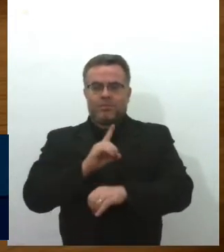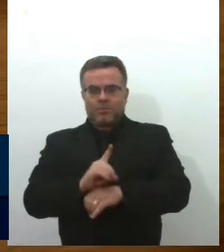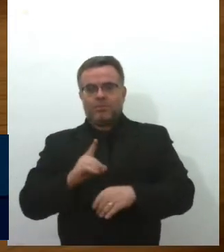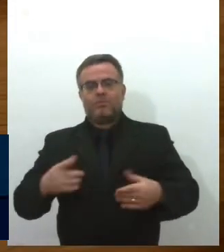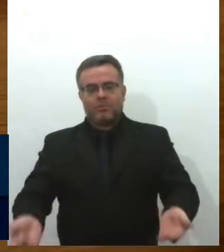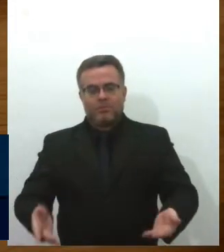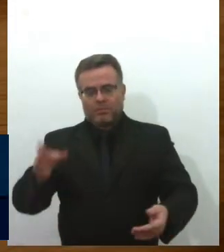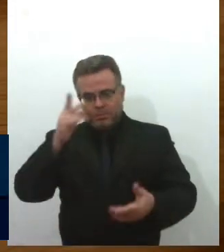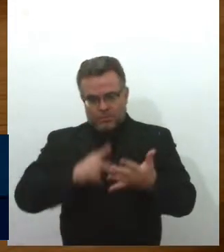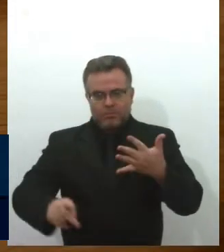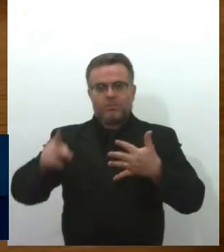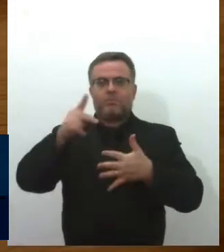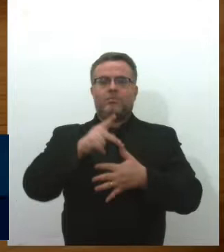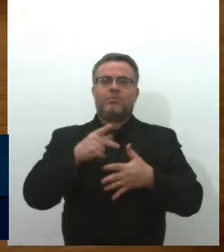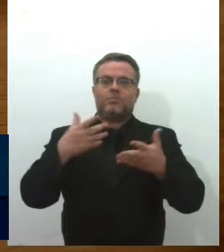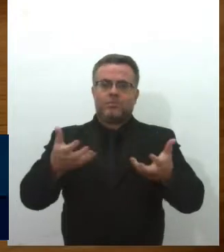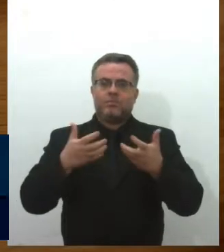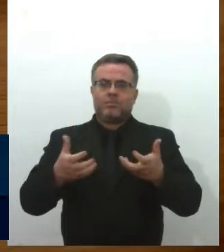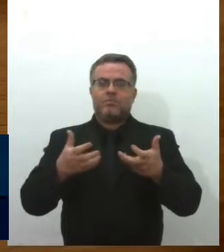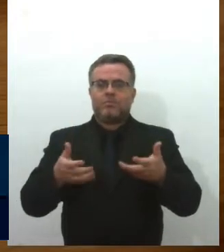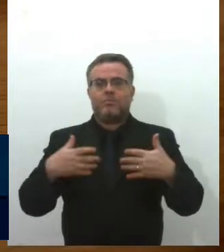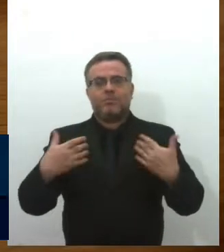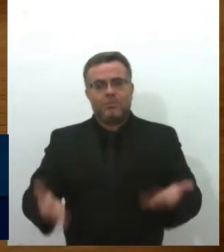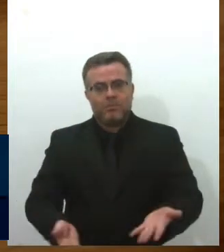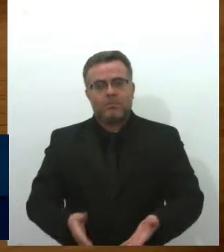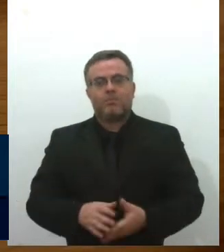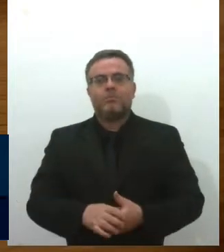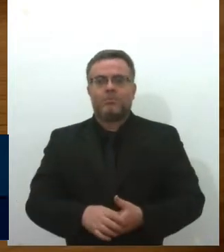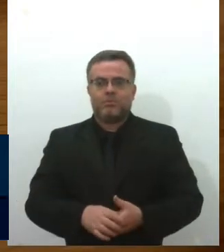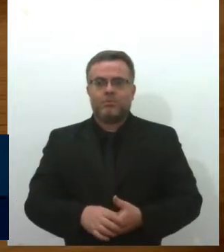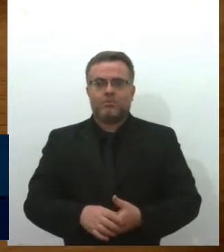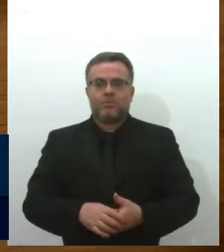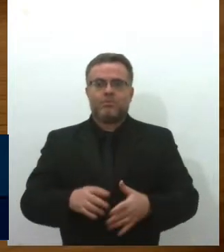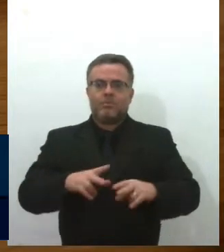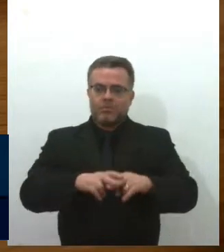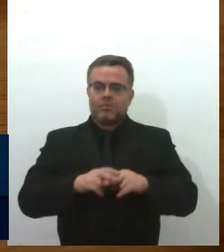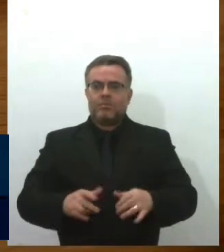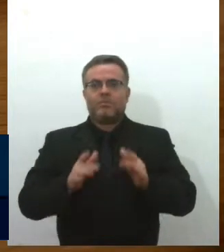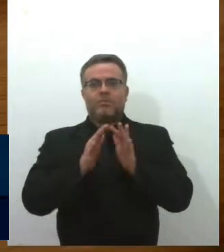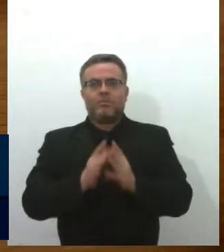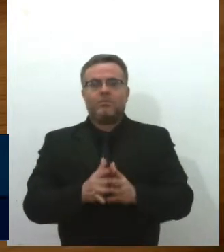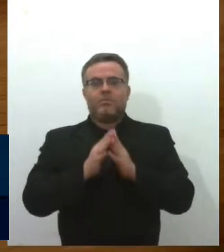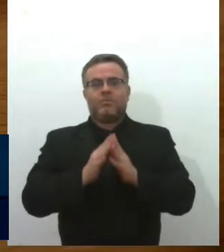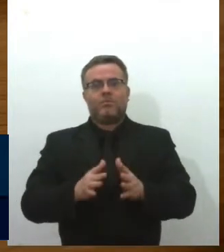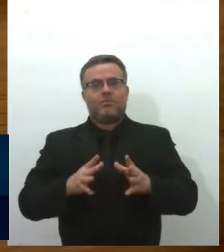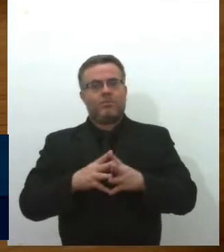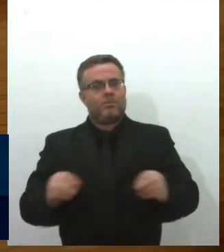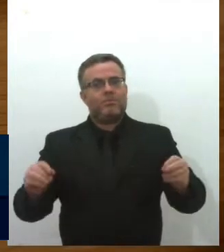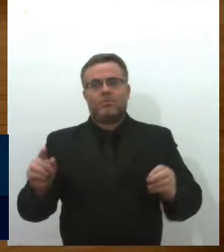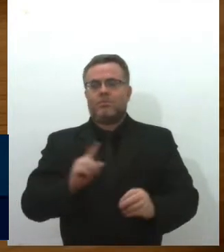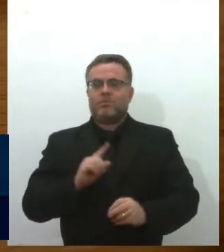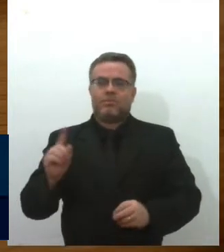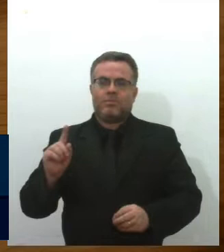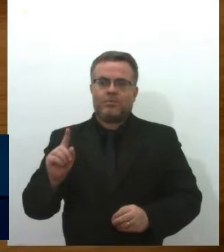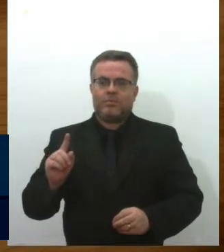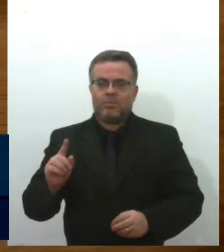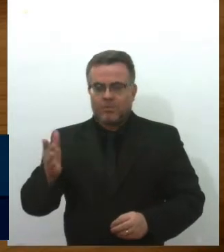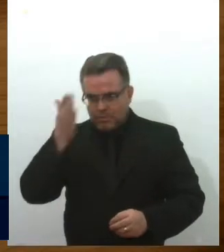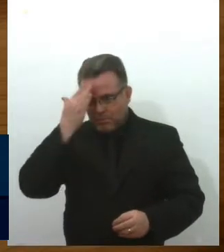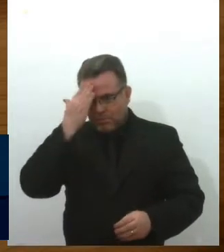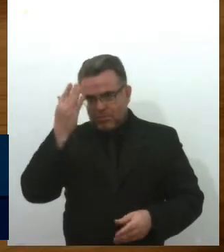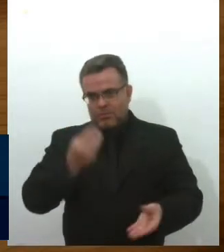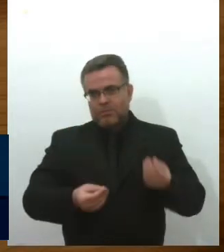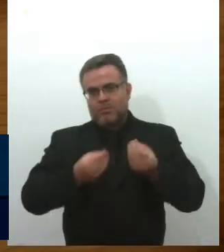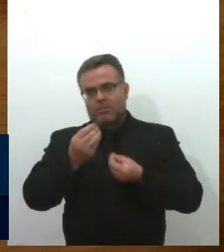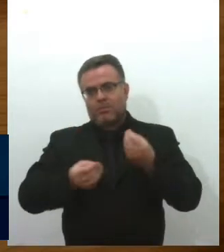prioridade. Então, o autismo, ele não se cura, se compreende e